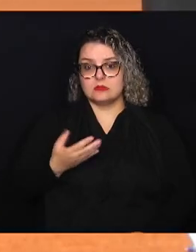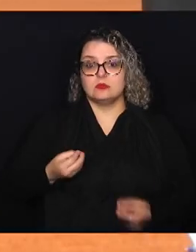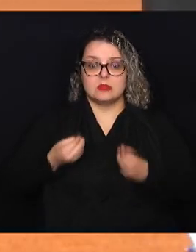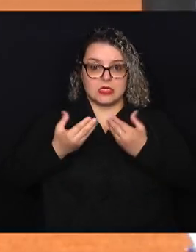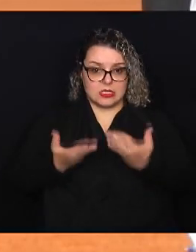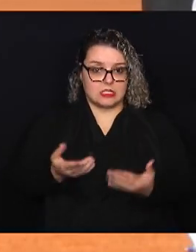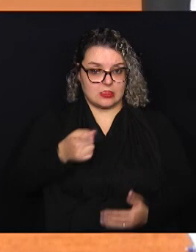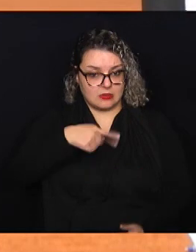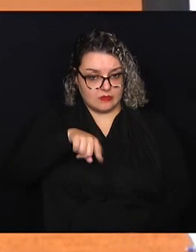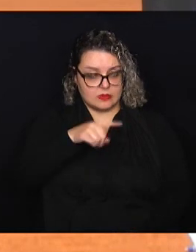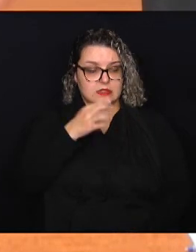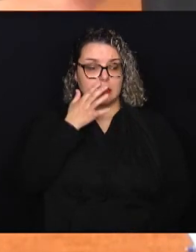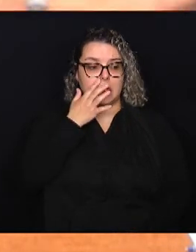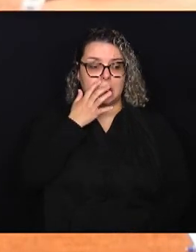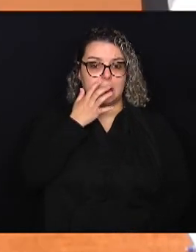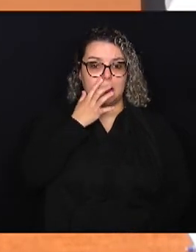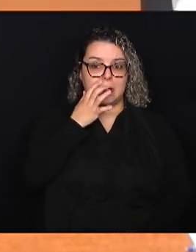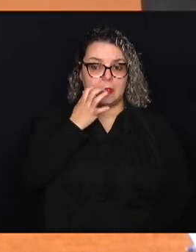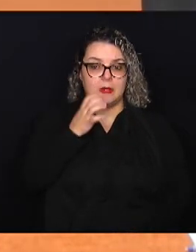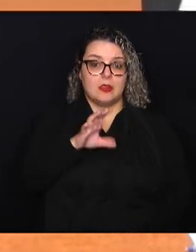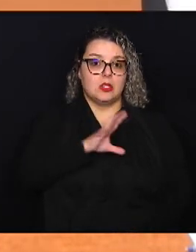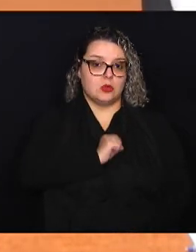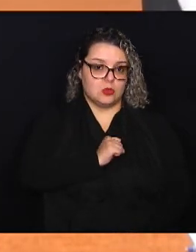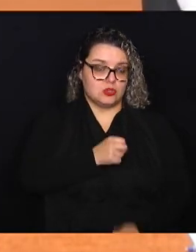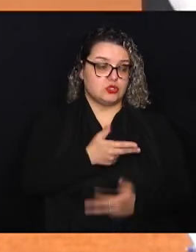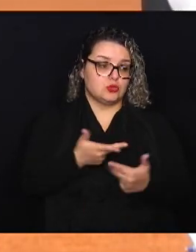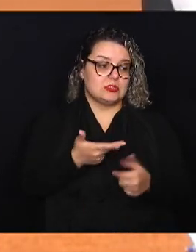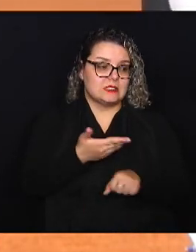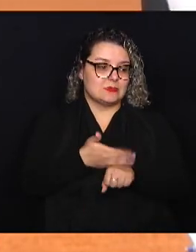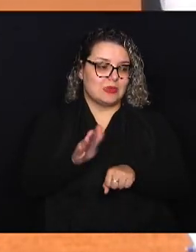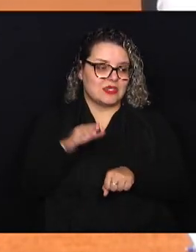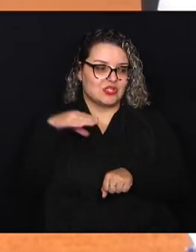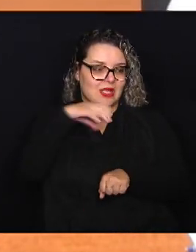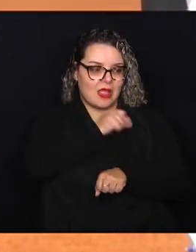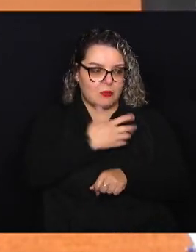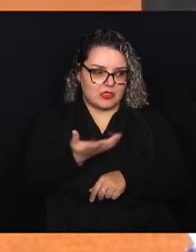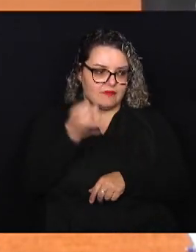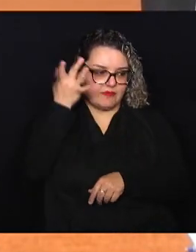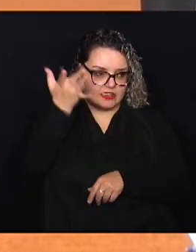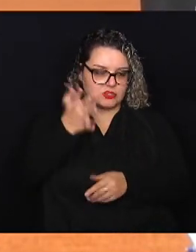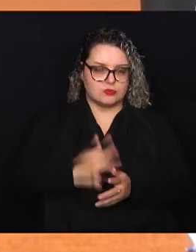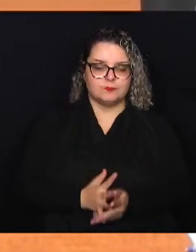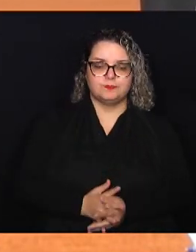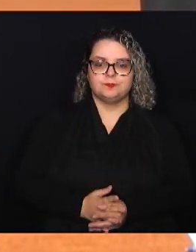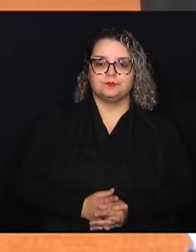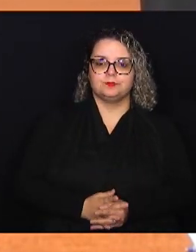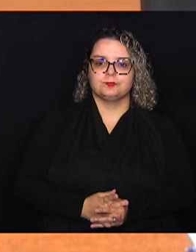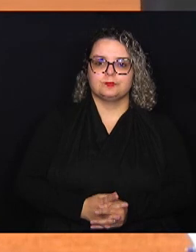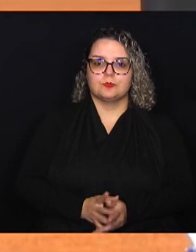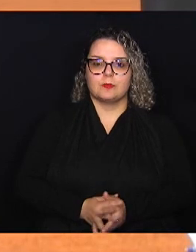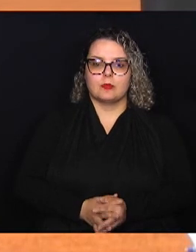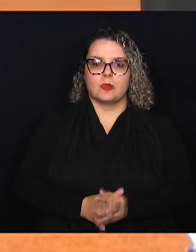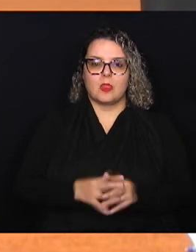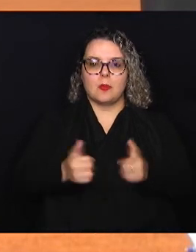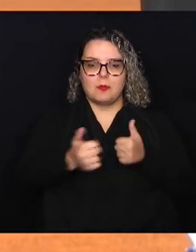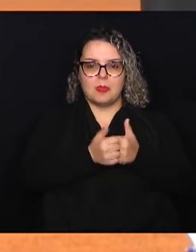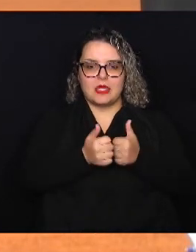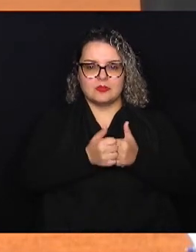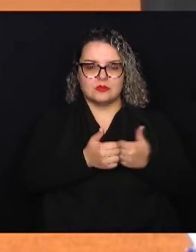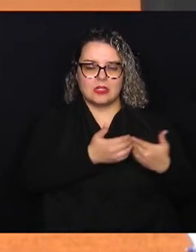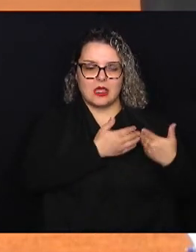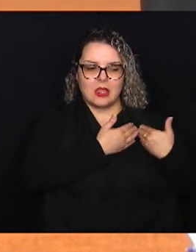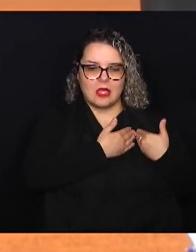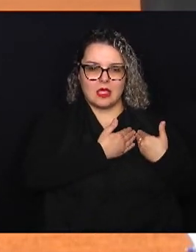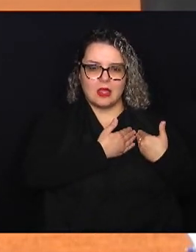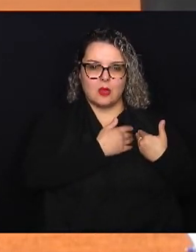vocês eu gosto de coisas práticas nós temos ali na perto da Moreiras ali